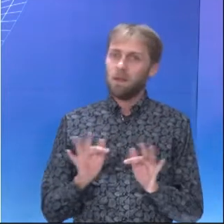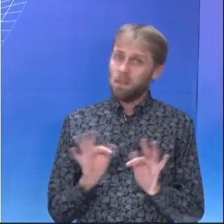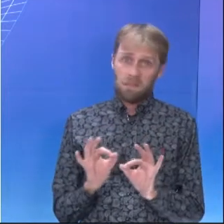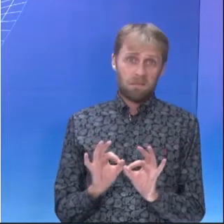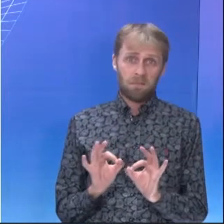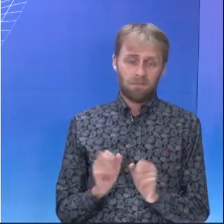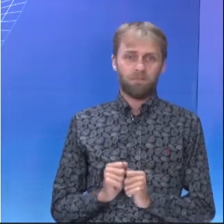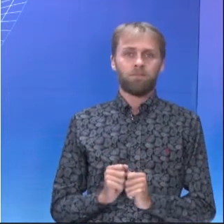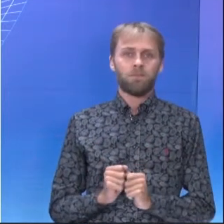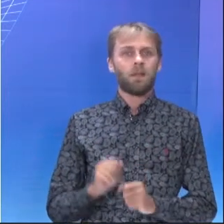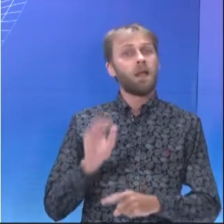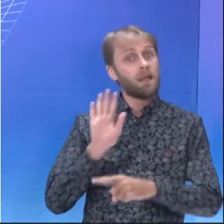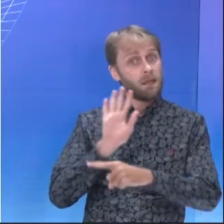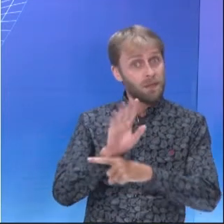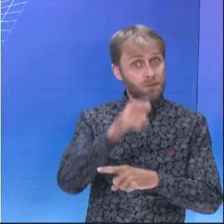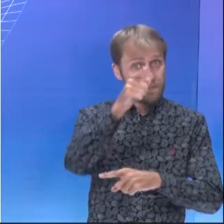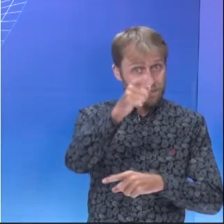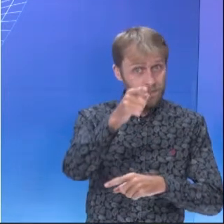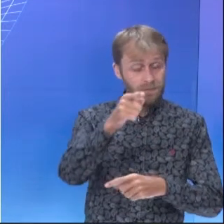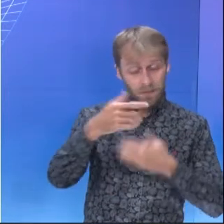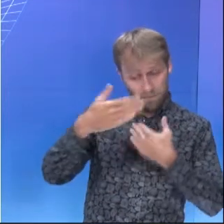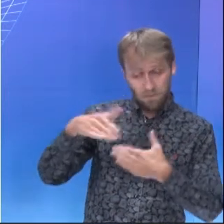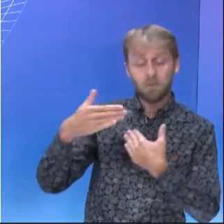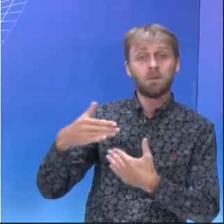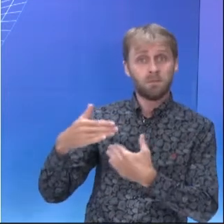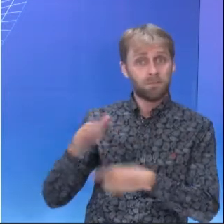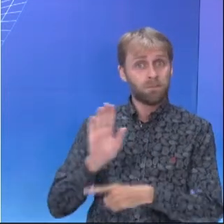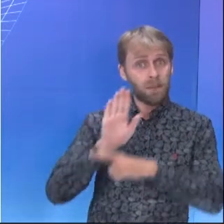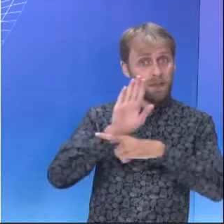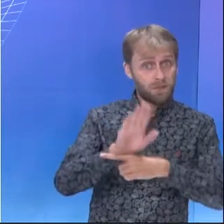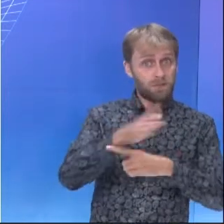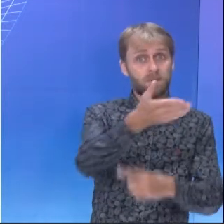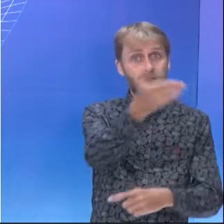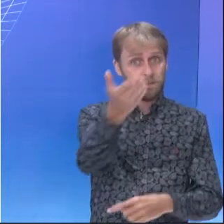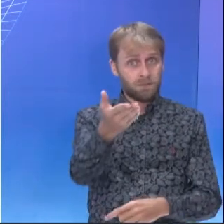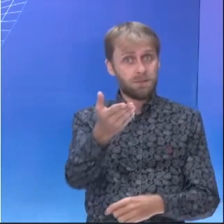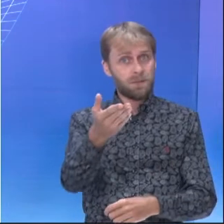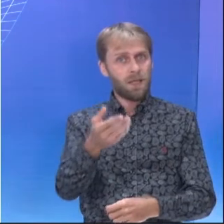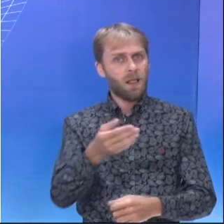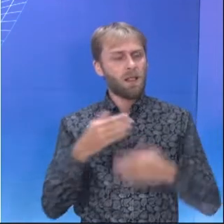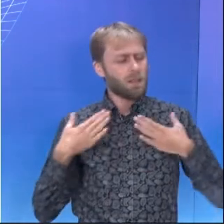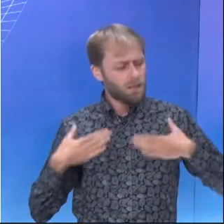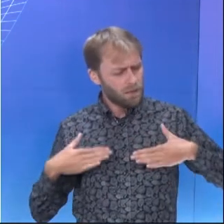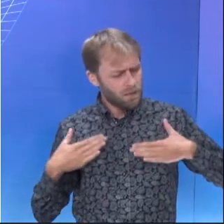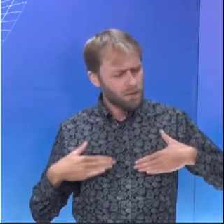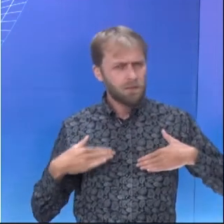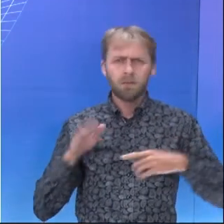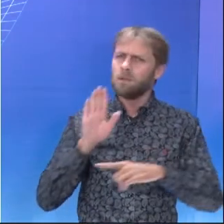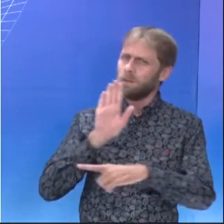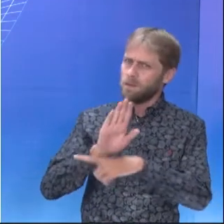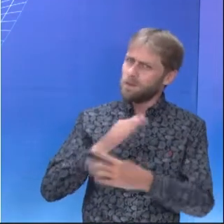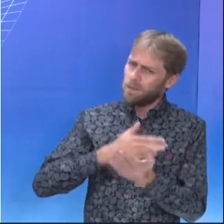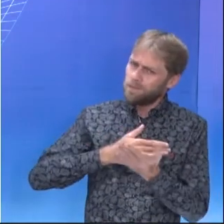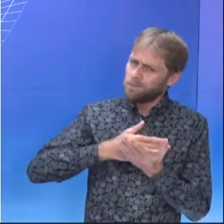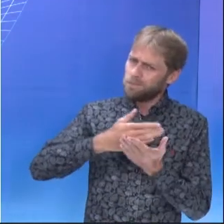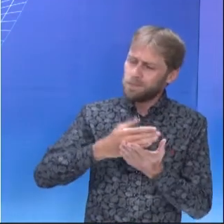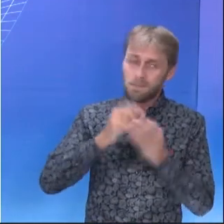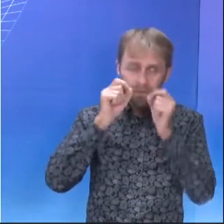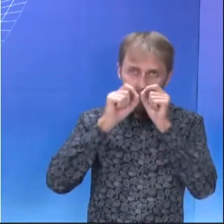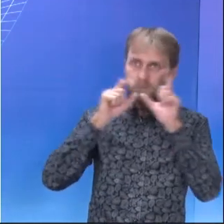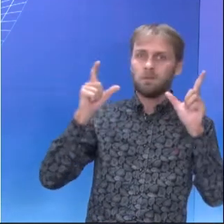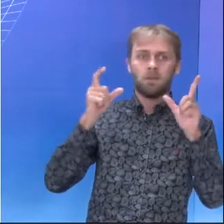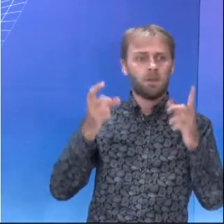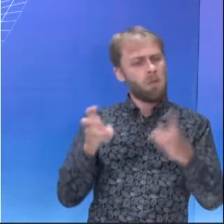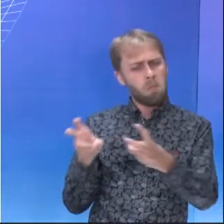mais tranquilo. E essa tranquilidade vai te ajudar a responder a prova. Essa tranquilidade é que vai te dar essa